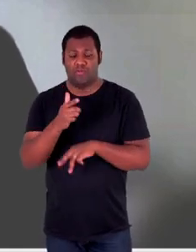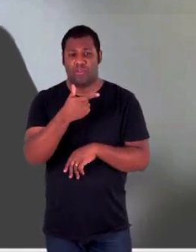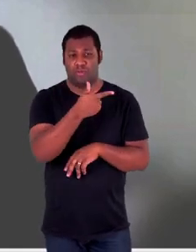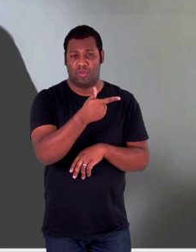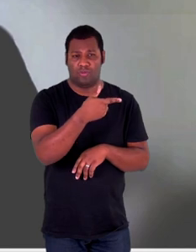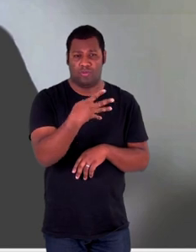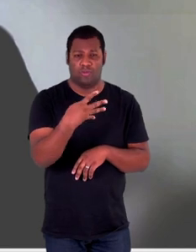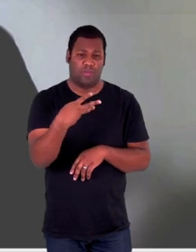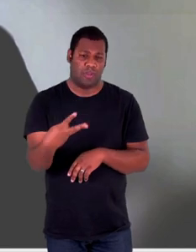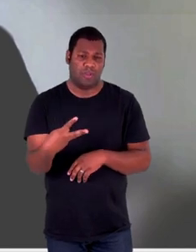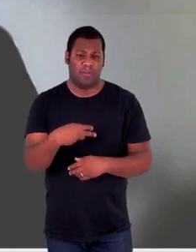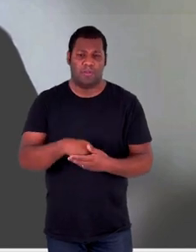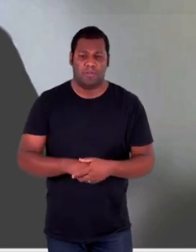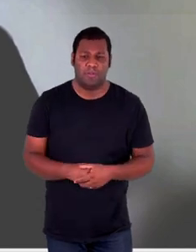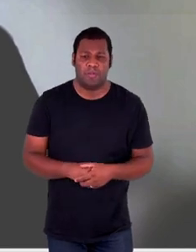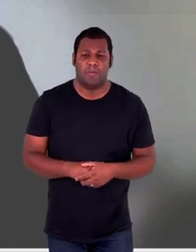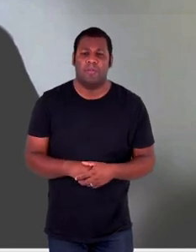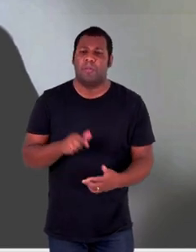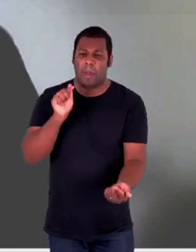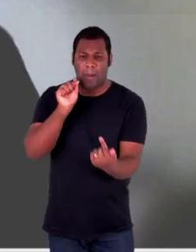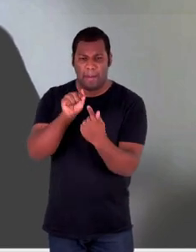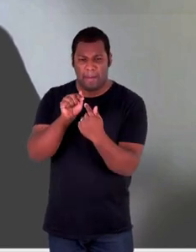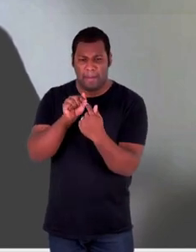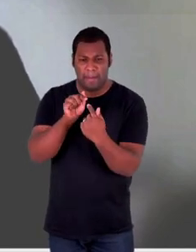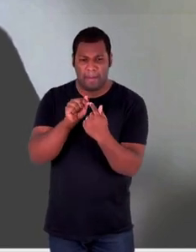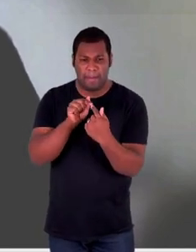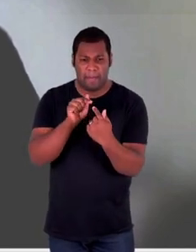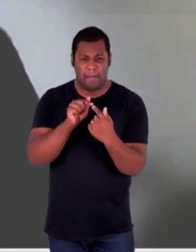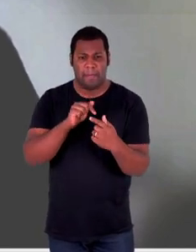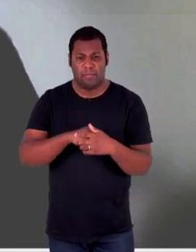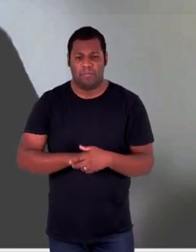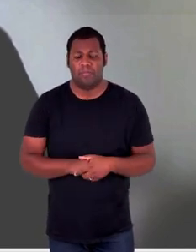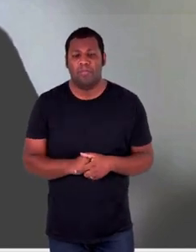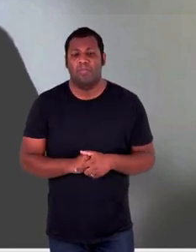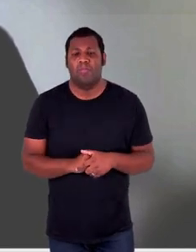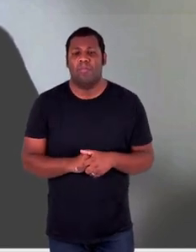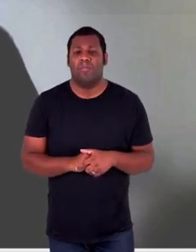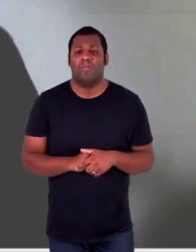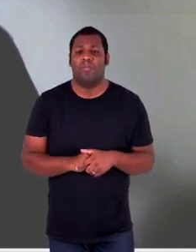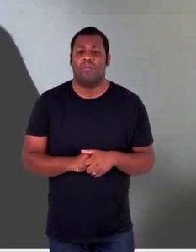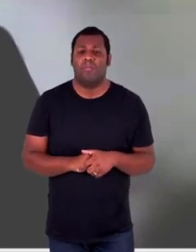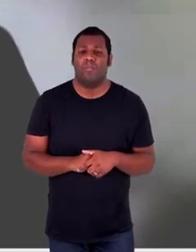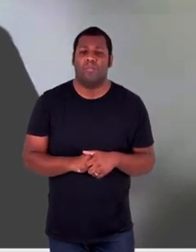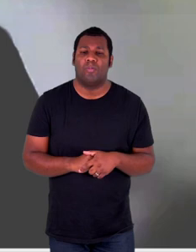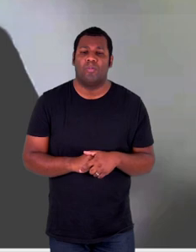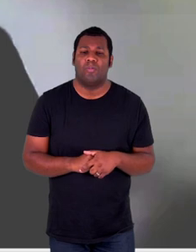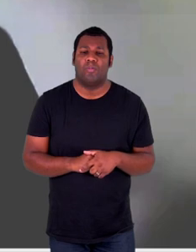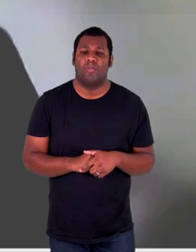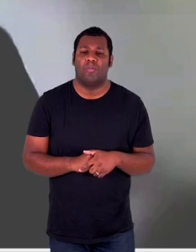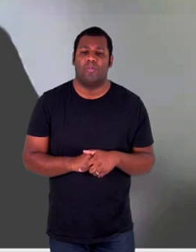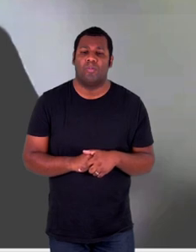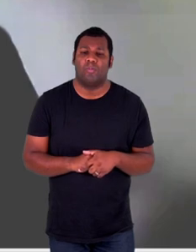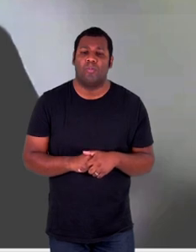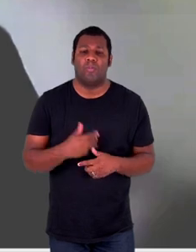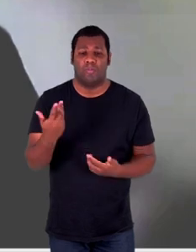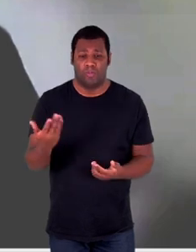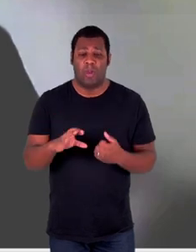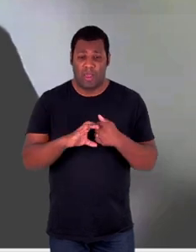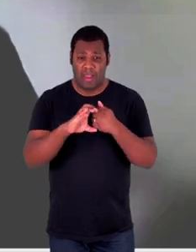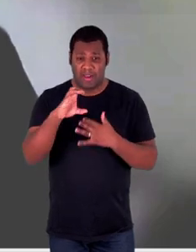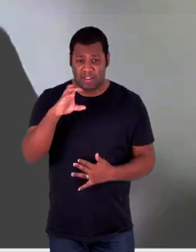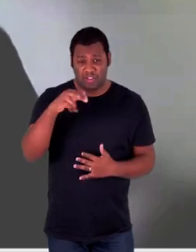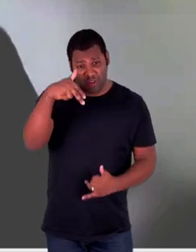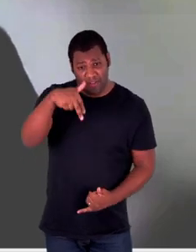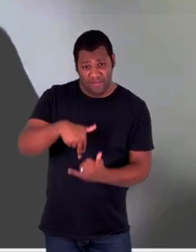alcance de maneira sem afastar qualquer dúvida o que sejam dentro dessas figuras de vítima direta,